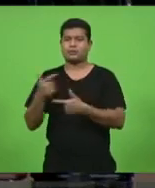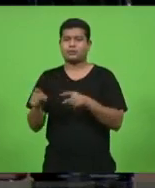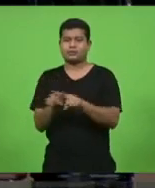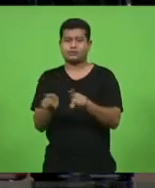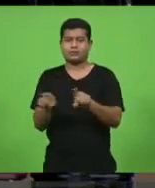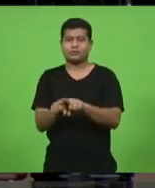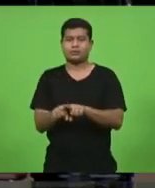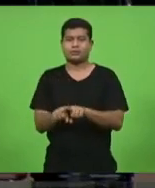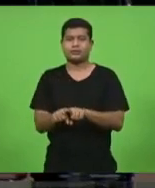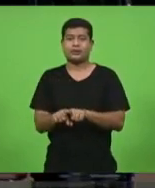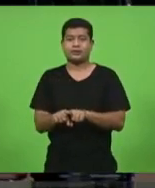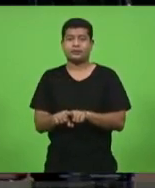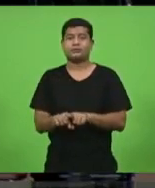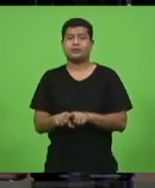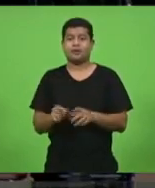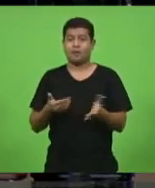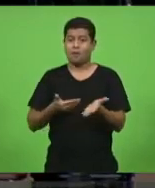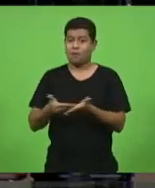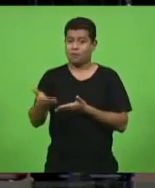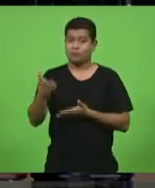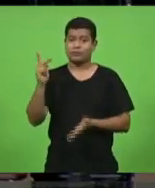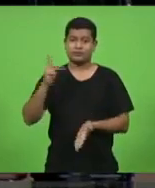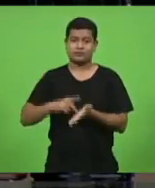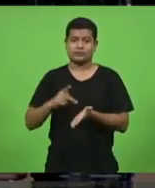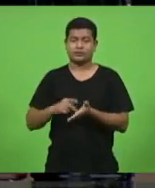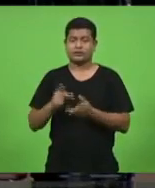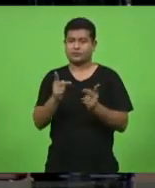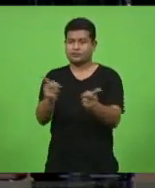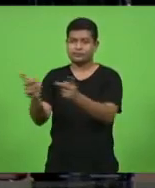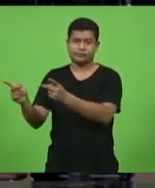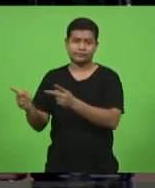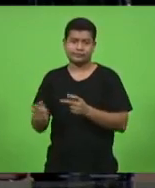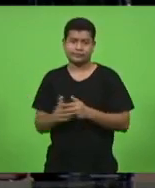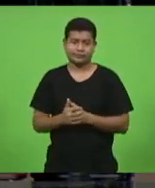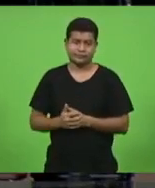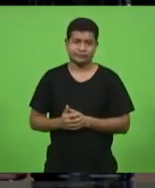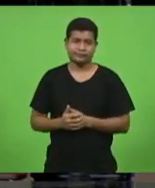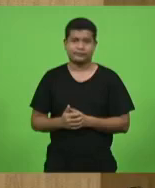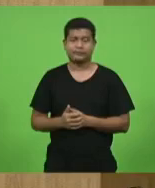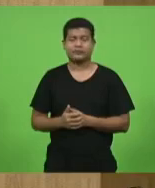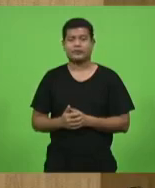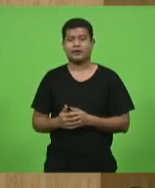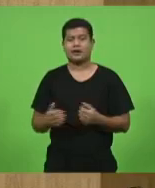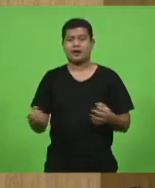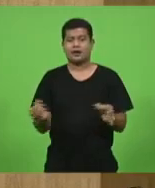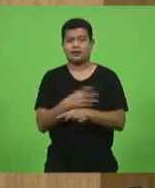começa o nosso trabalho na estrada muito obrigado a todos está encerrada a presente sessão e aí